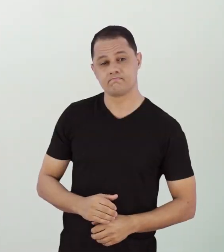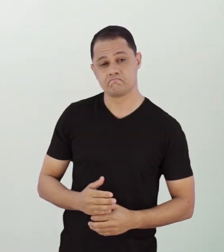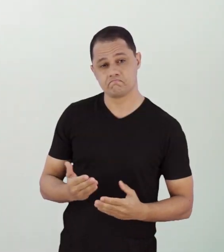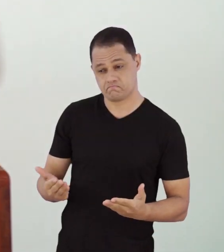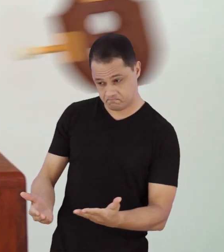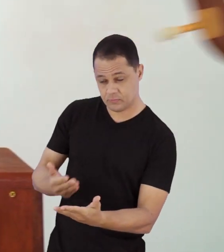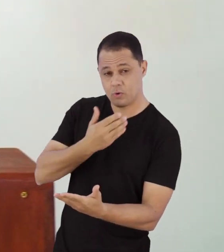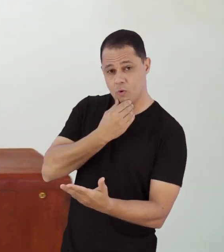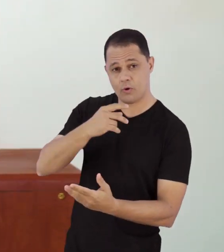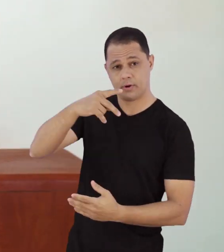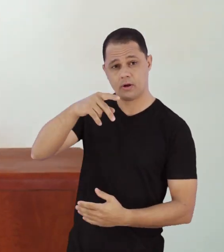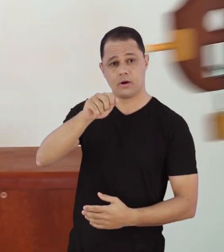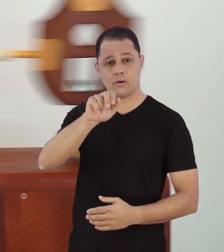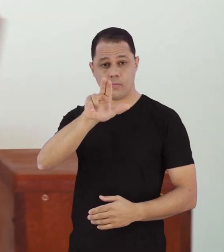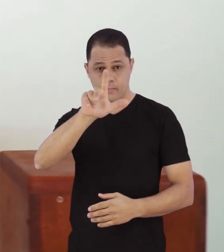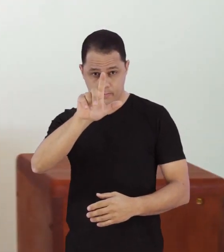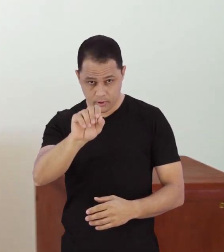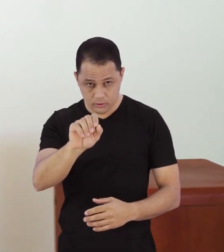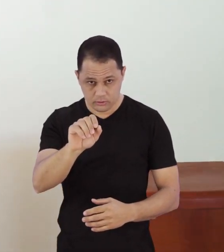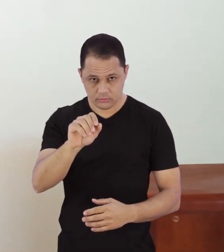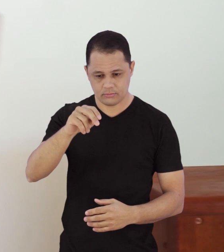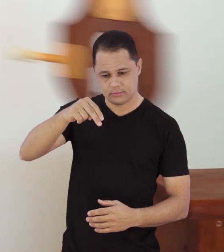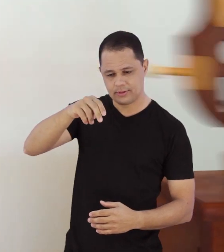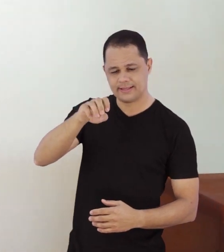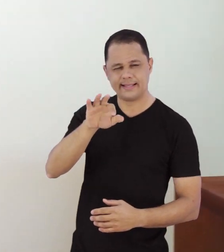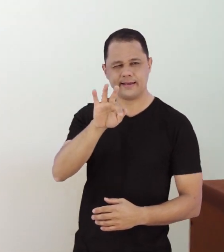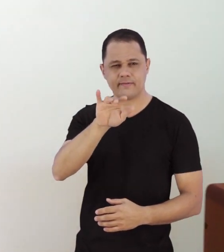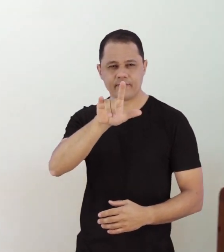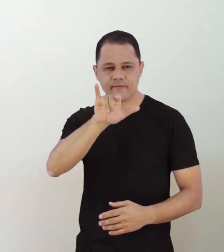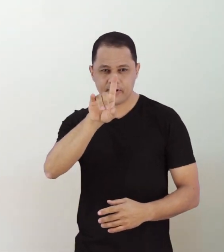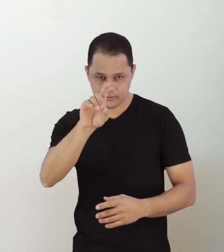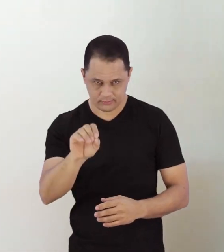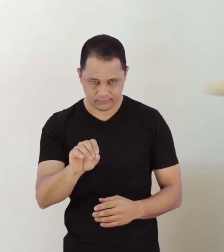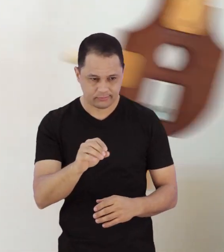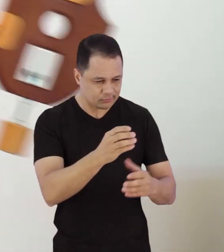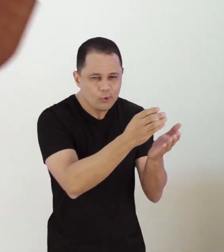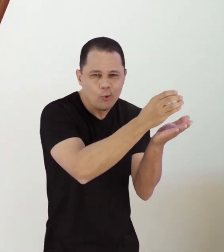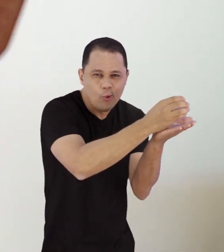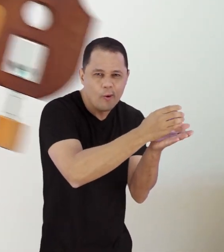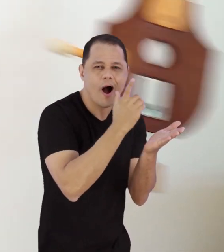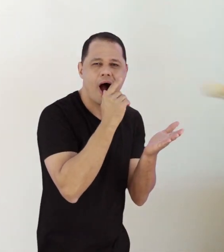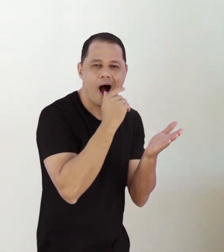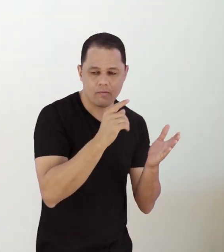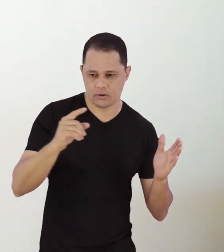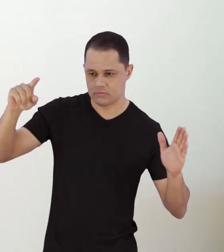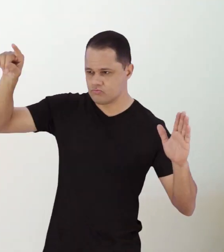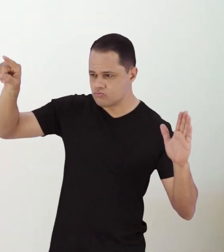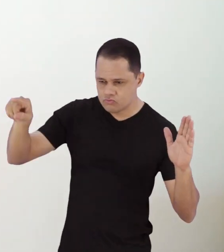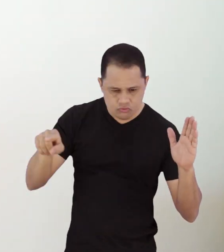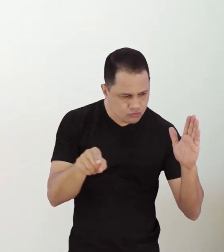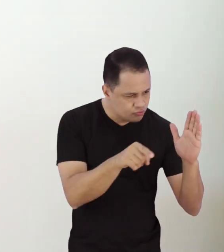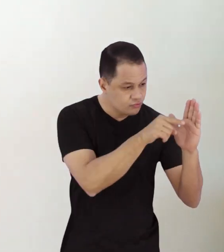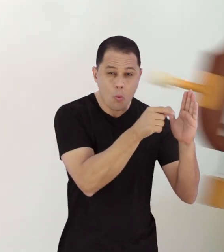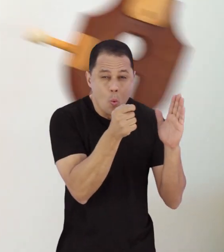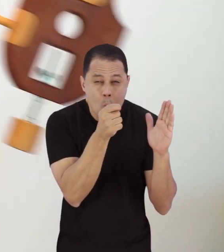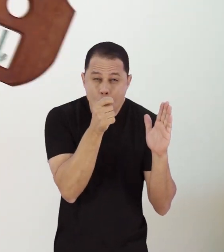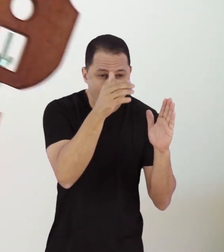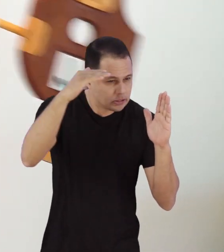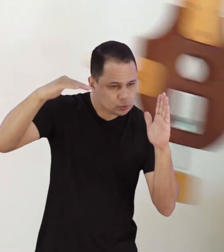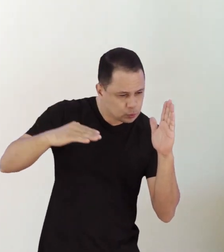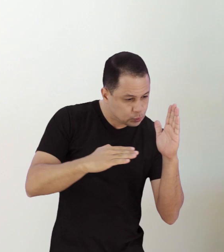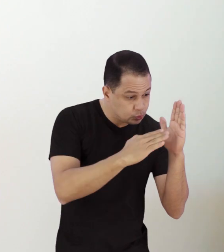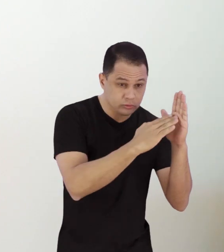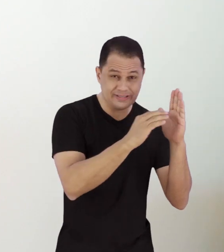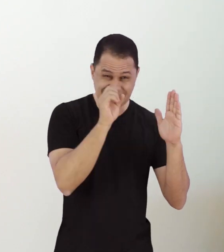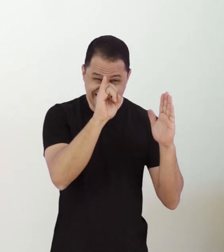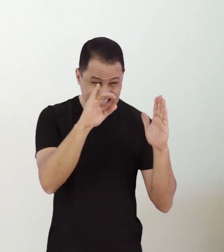Paulo Nemflídio apresenta um pêndulo que quase toca um copo cheio de água. Se o toque se consumar, haverá